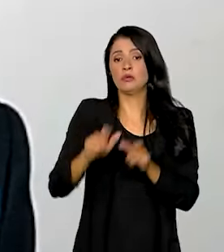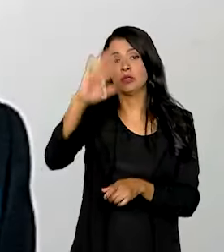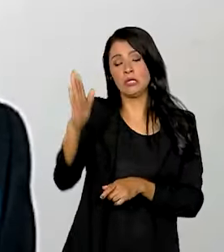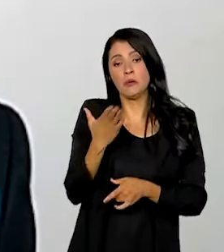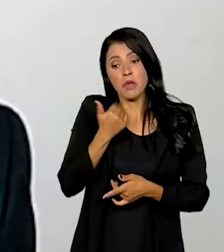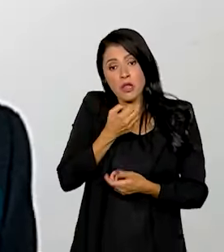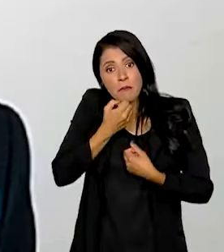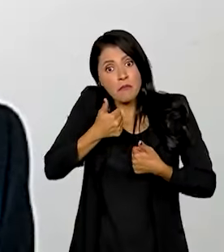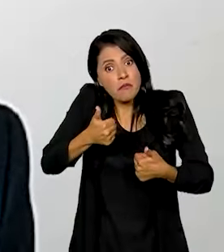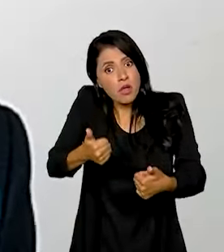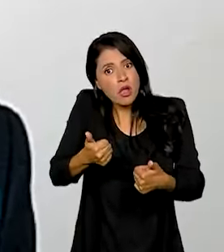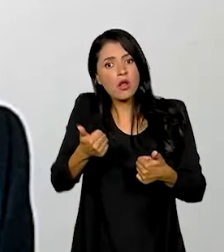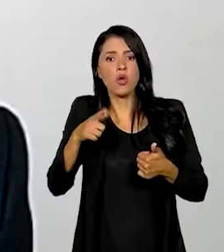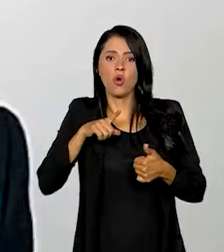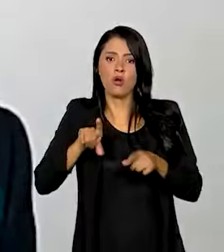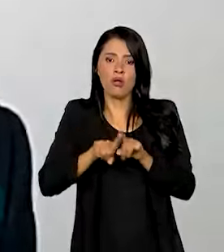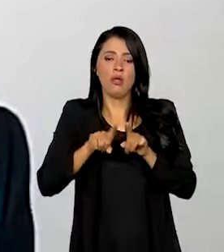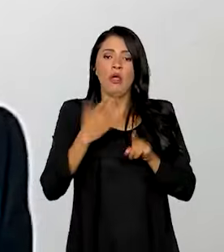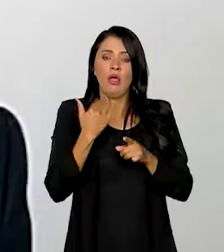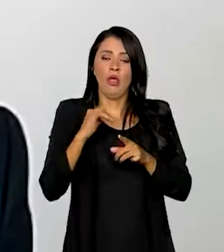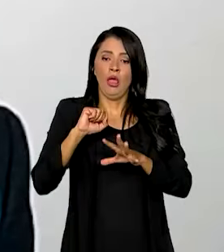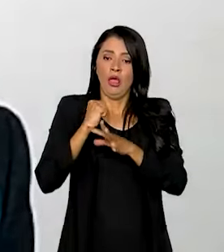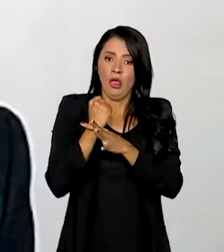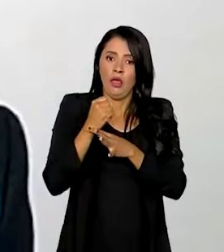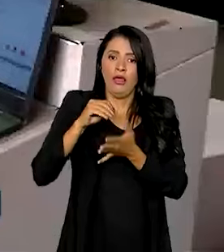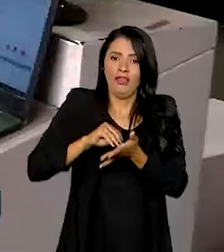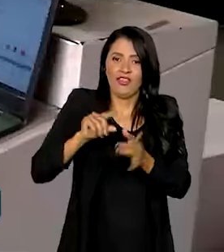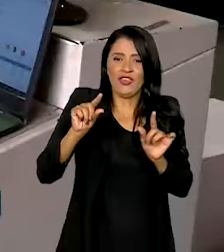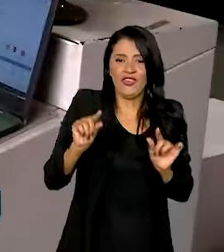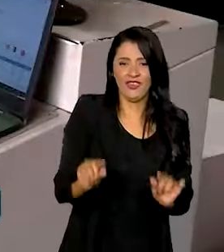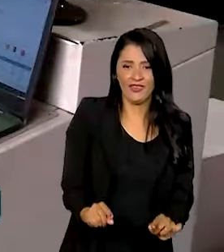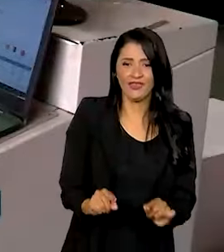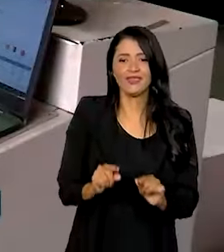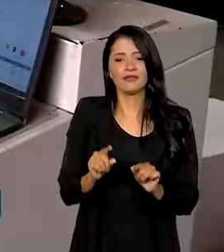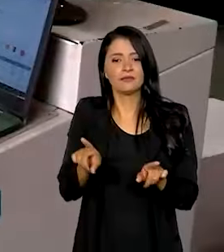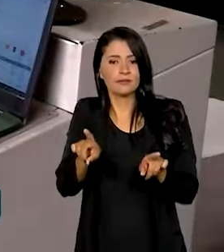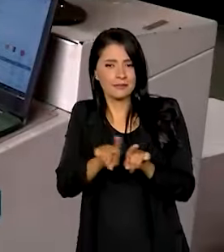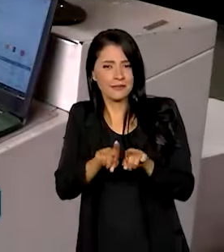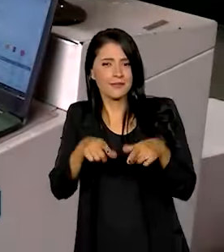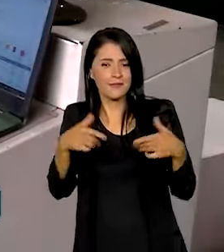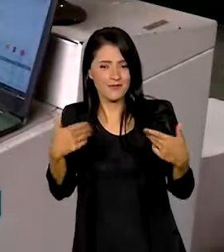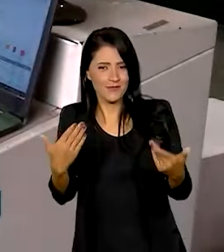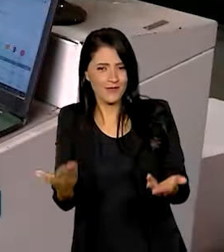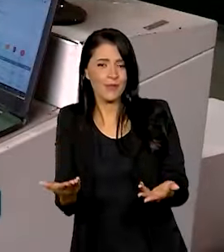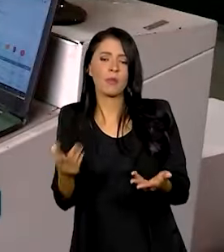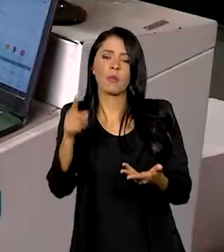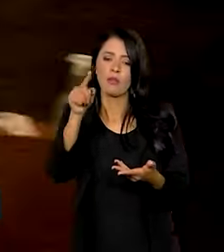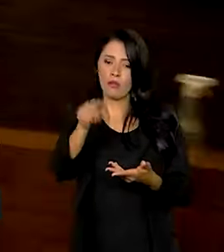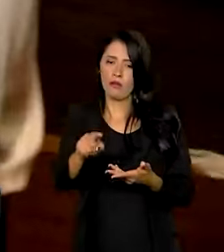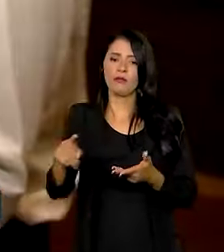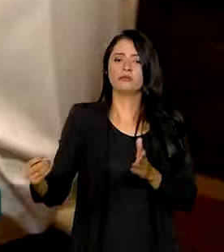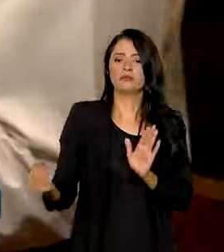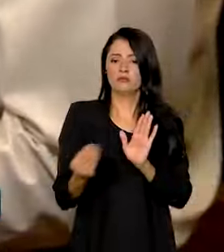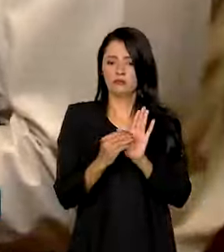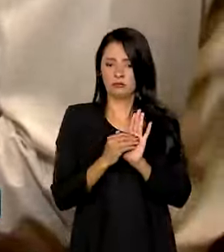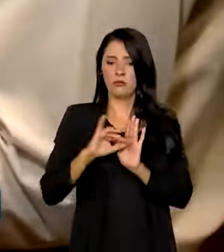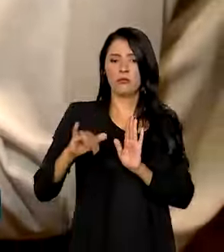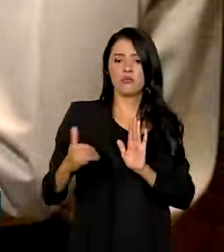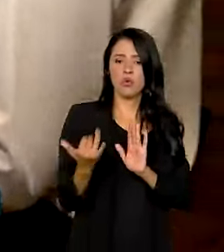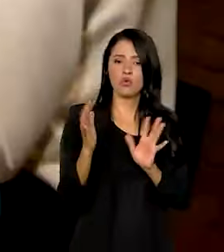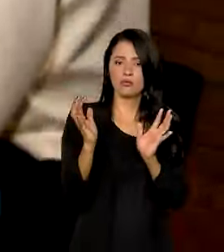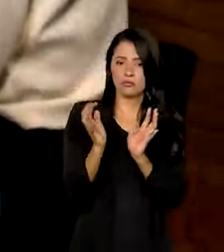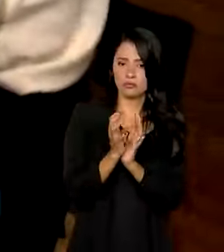diminuindo também a insegurança alimentar no país. A reforma introduz um imposto seletivo sobre bens e